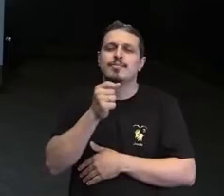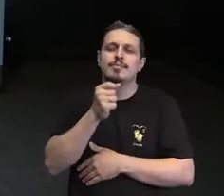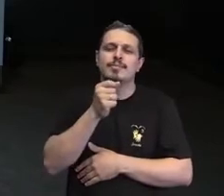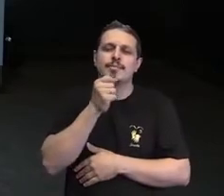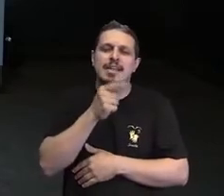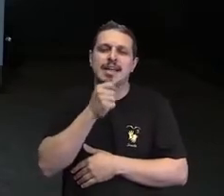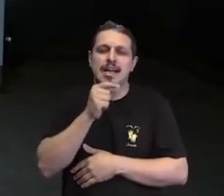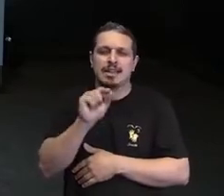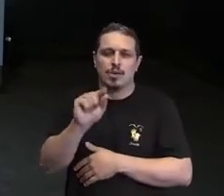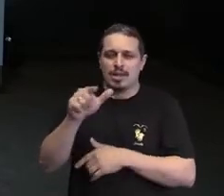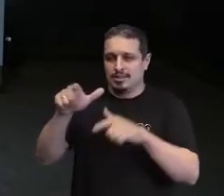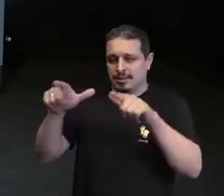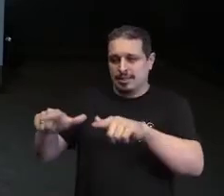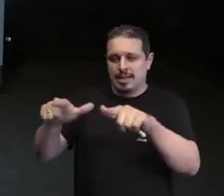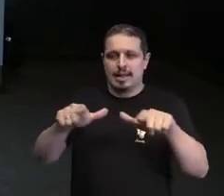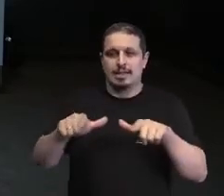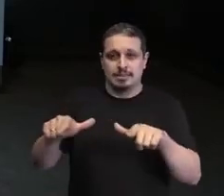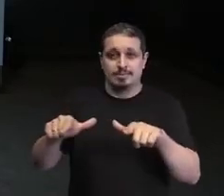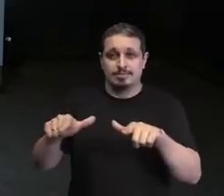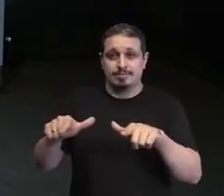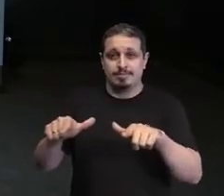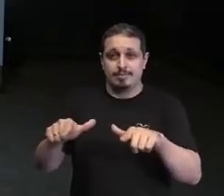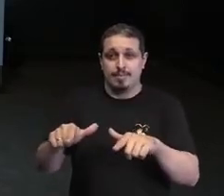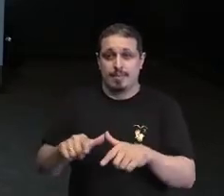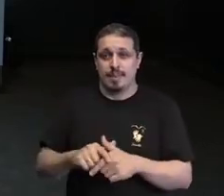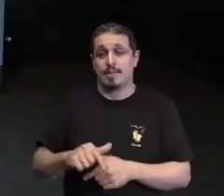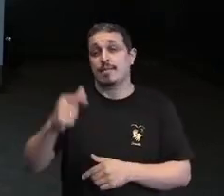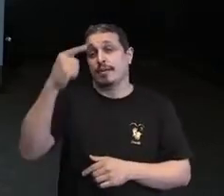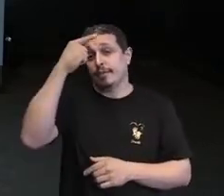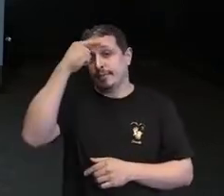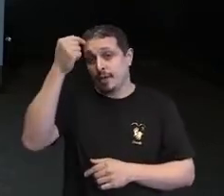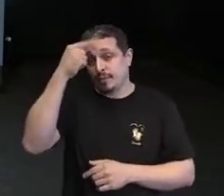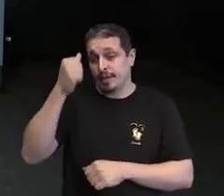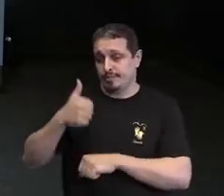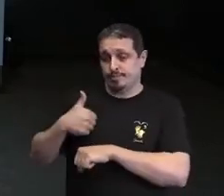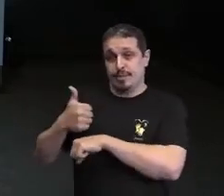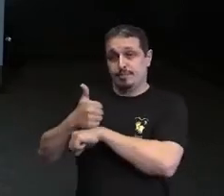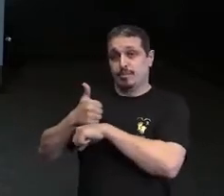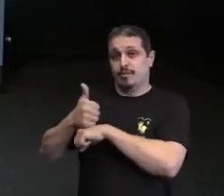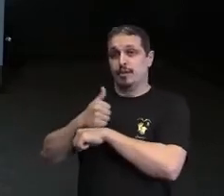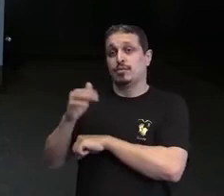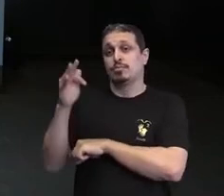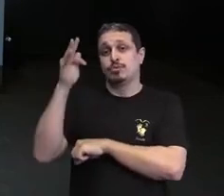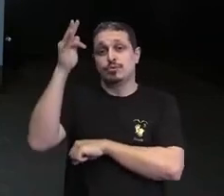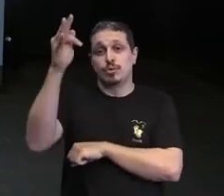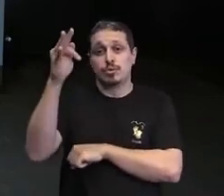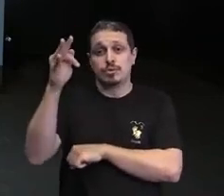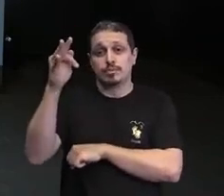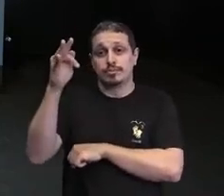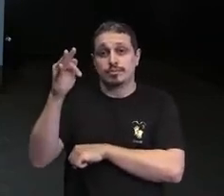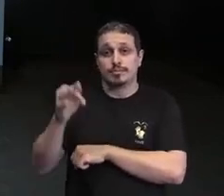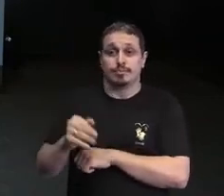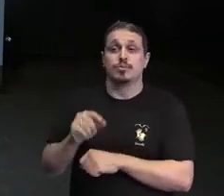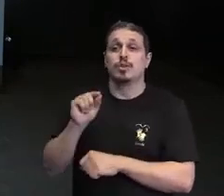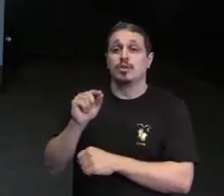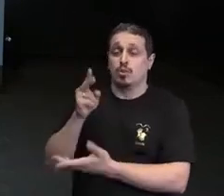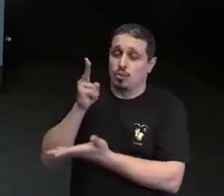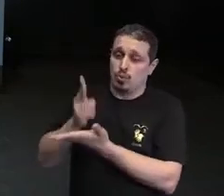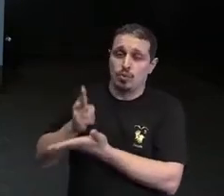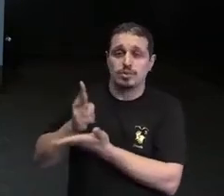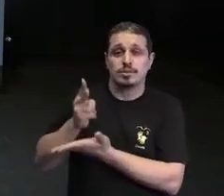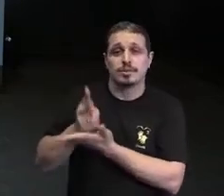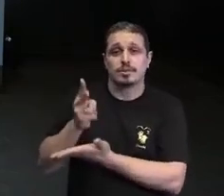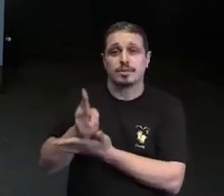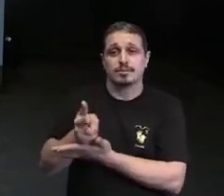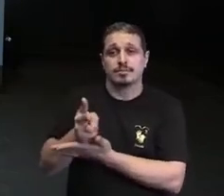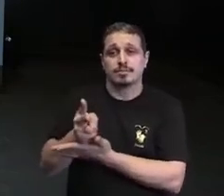chance desse profissional da saúde entrar na faculdade já preconceituoso e capacitista e continuar a sua trilha ali